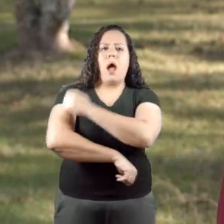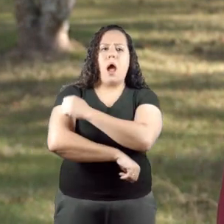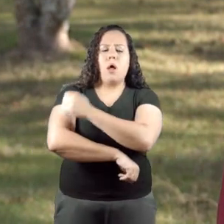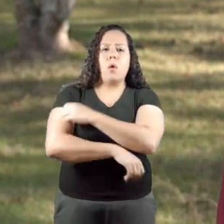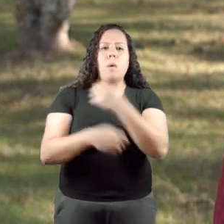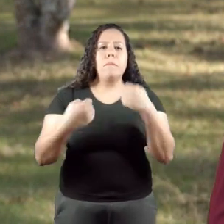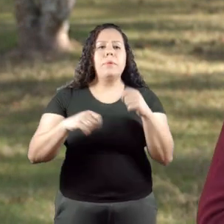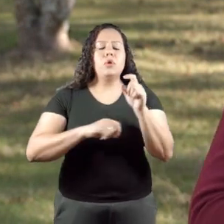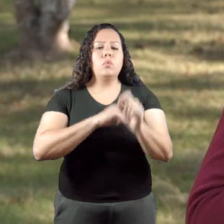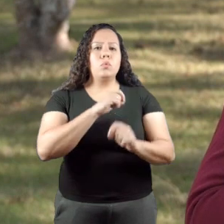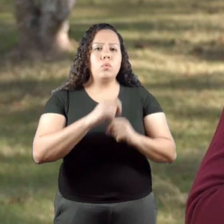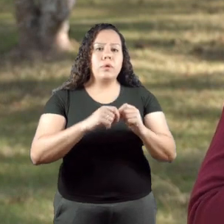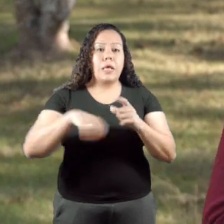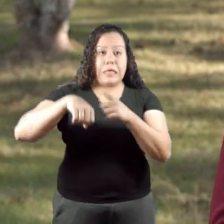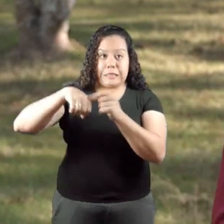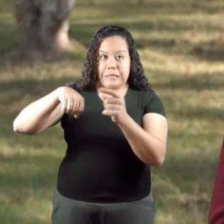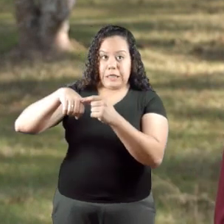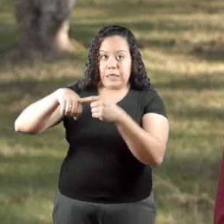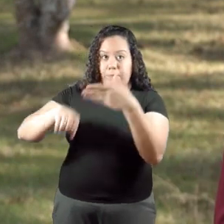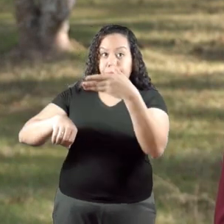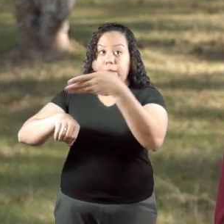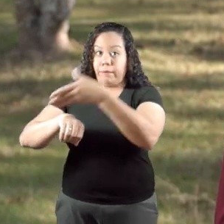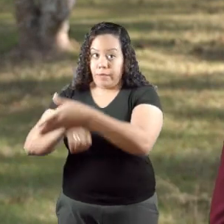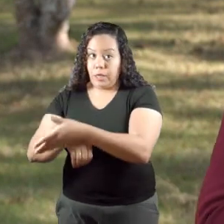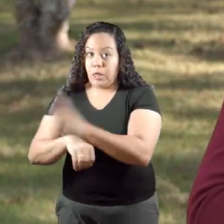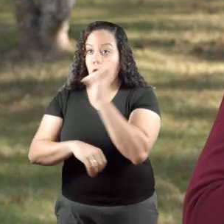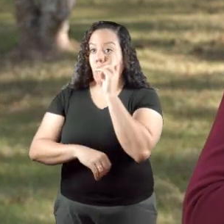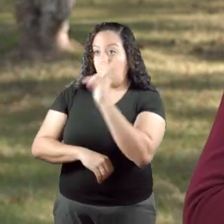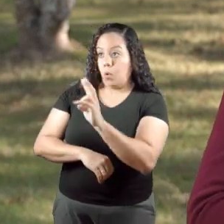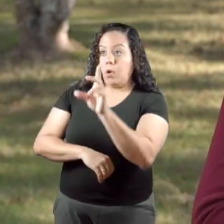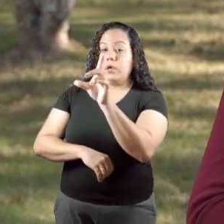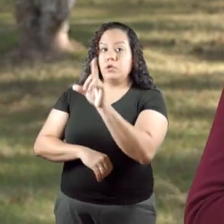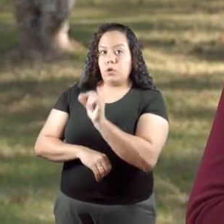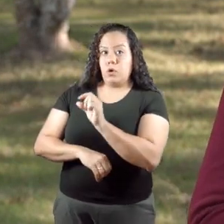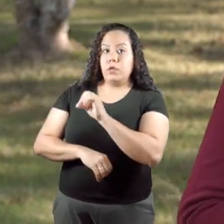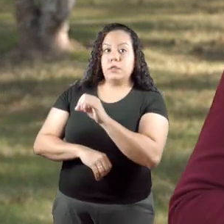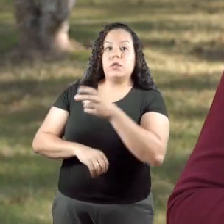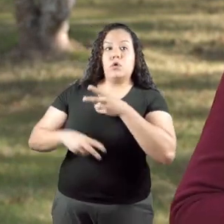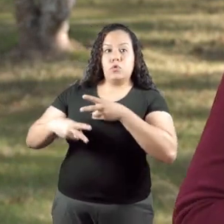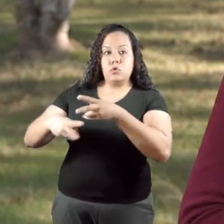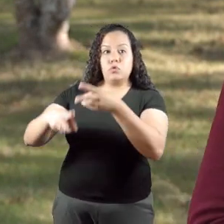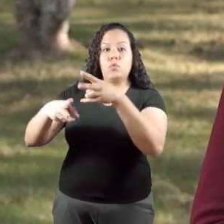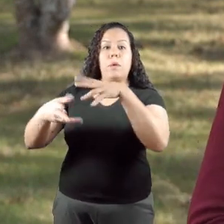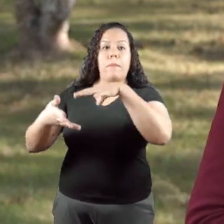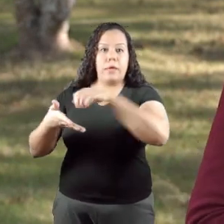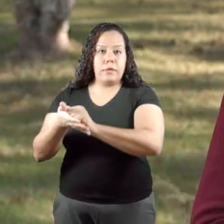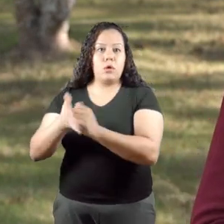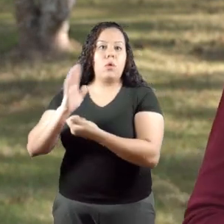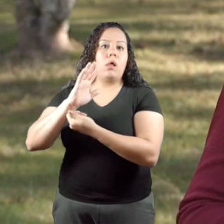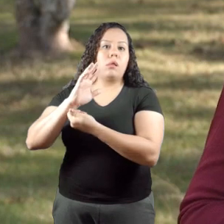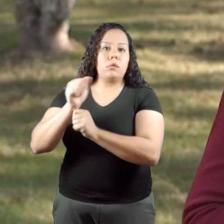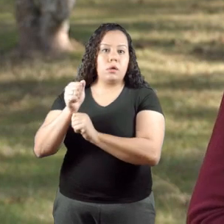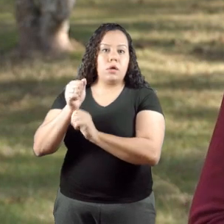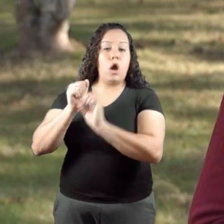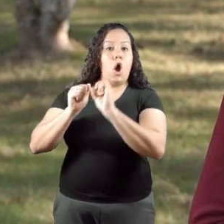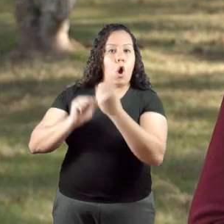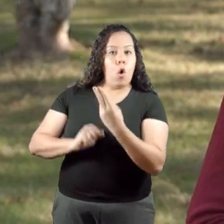nesse período, o estudante deve abrir o SIGA e fazer a opção por manter a matrícula,